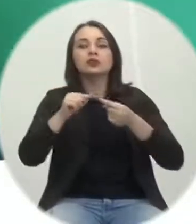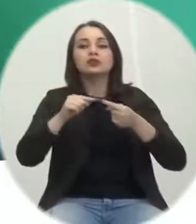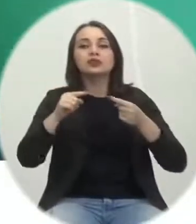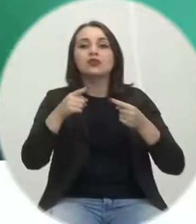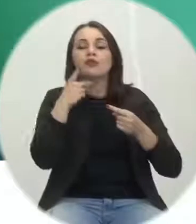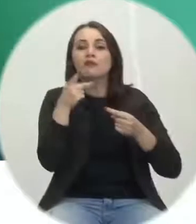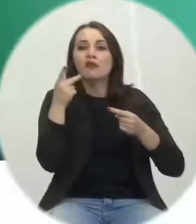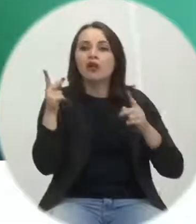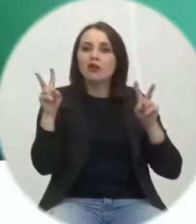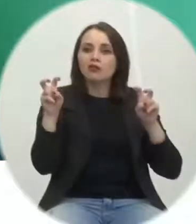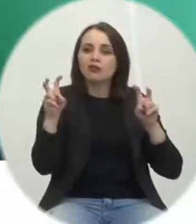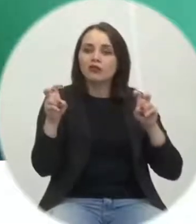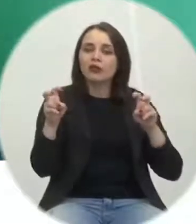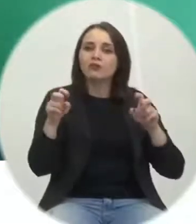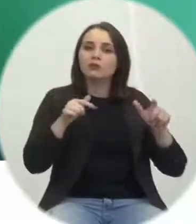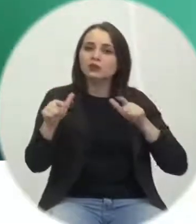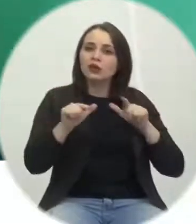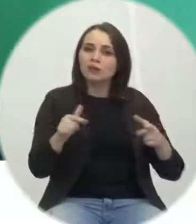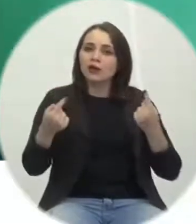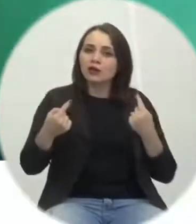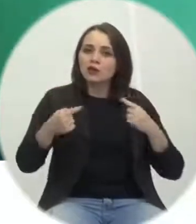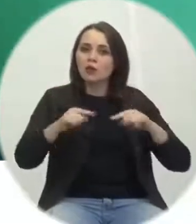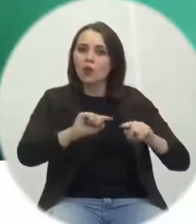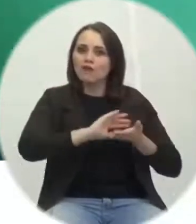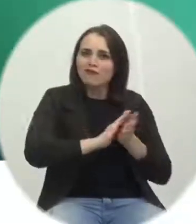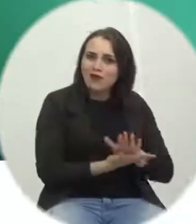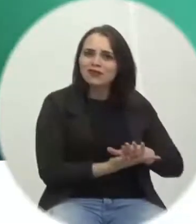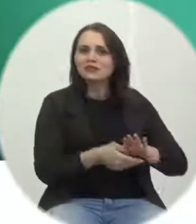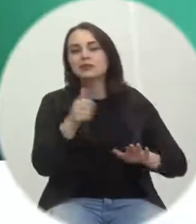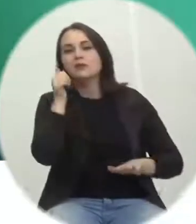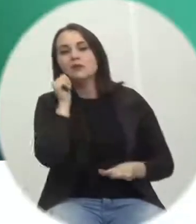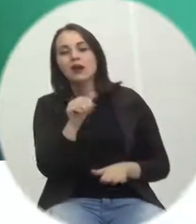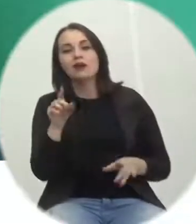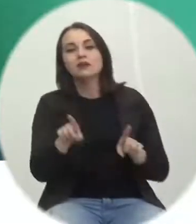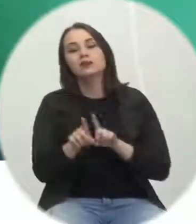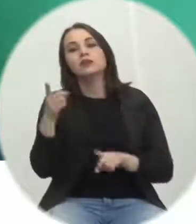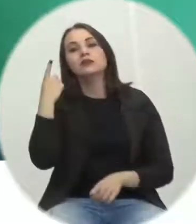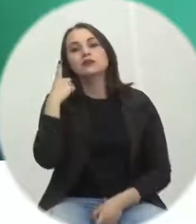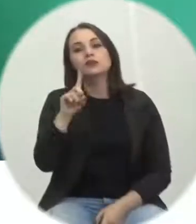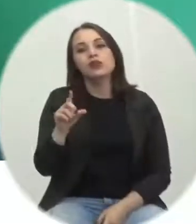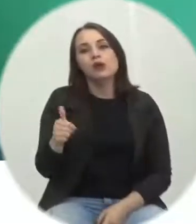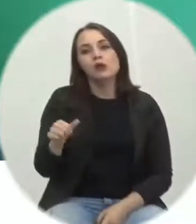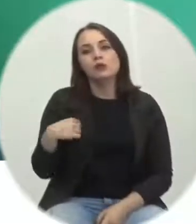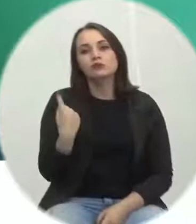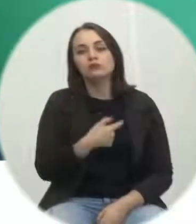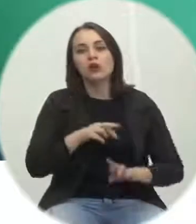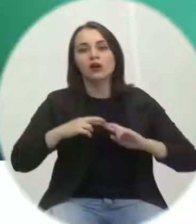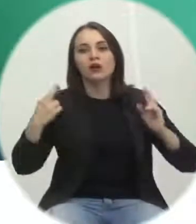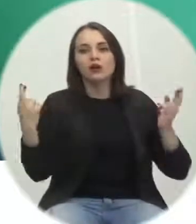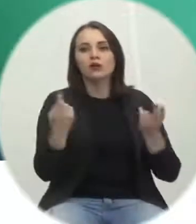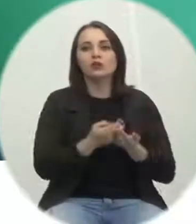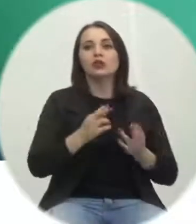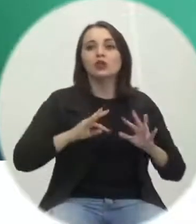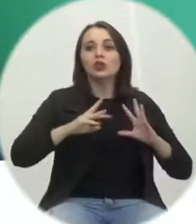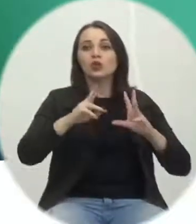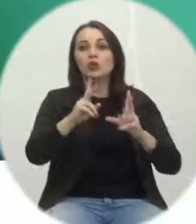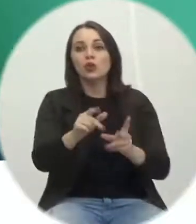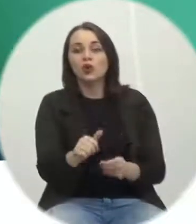da ação integrada no combate à violência contra a mulher e também no dia 11 reuniremos todas as parlamentares